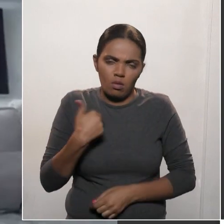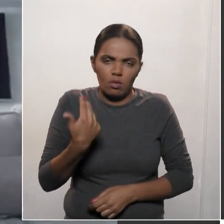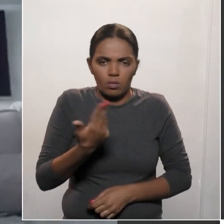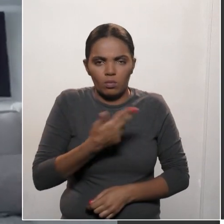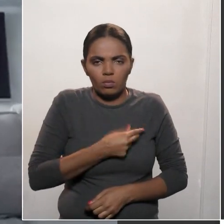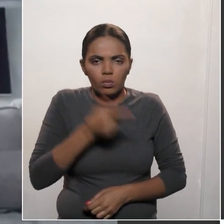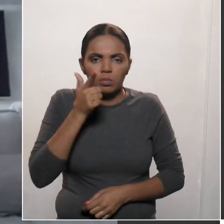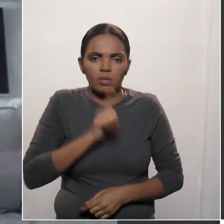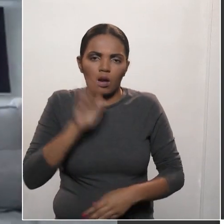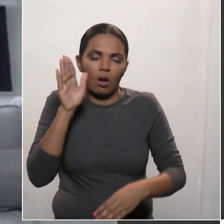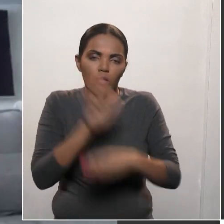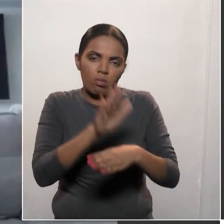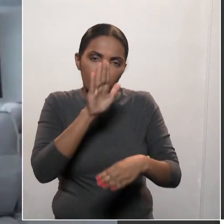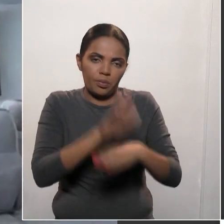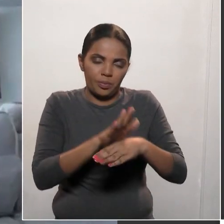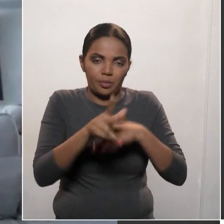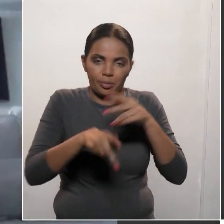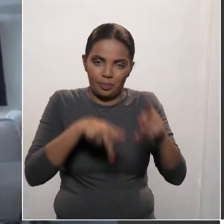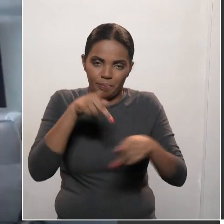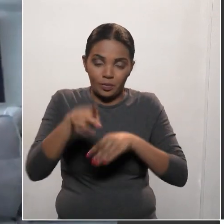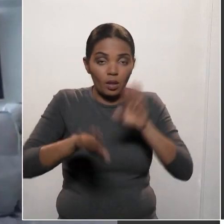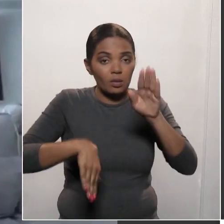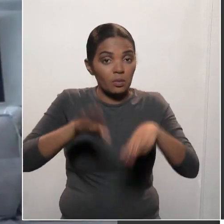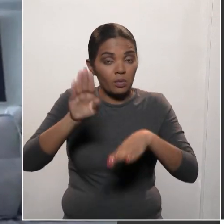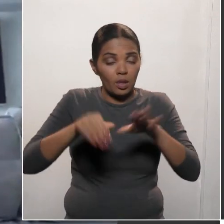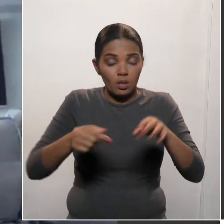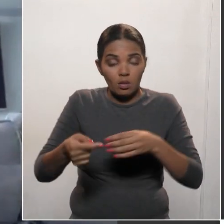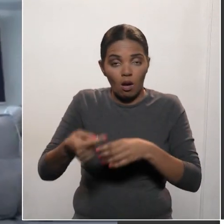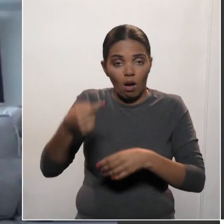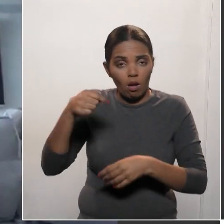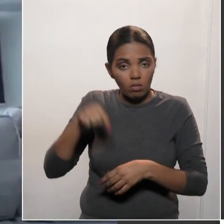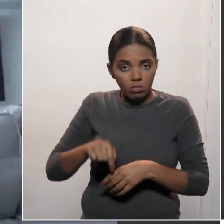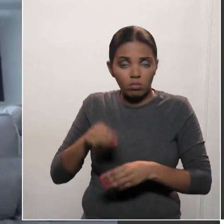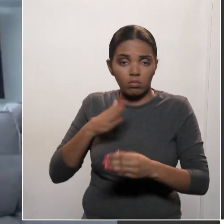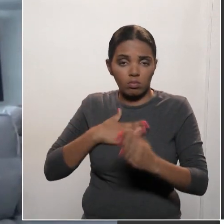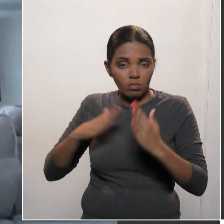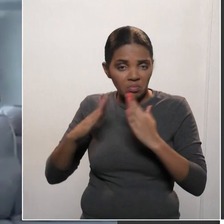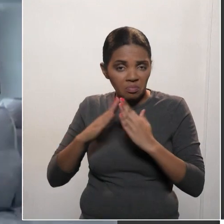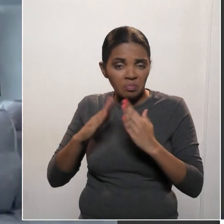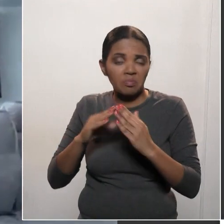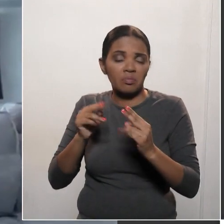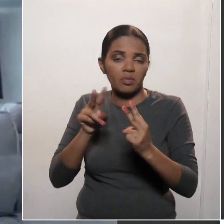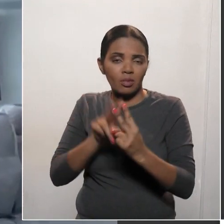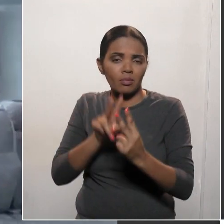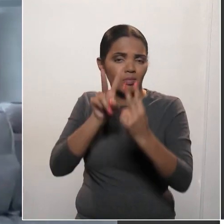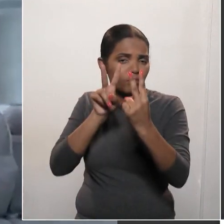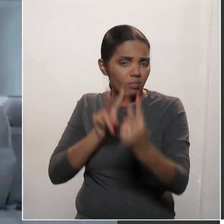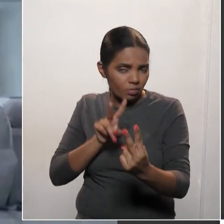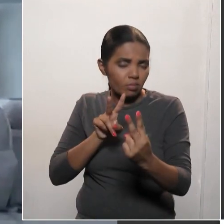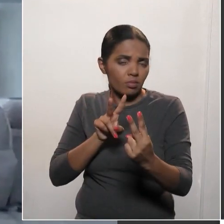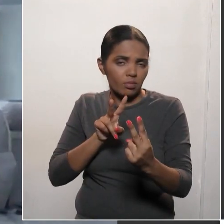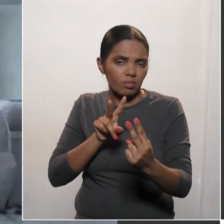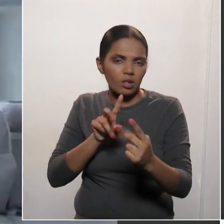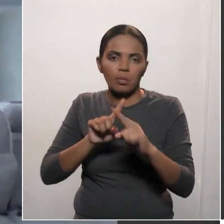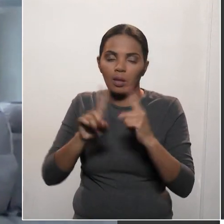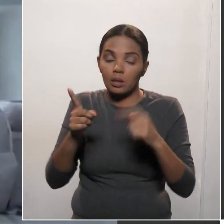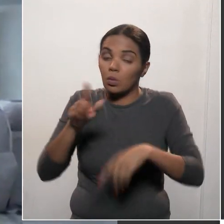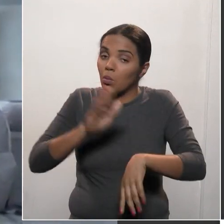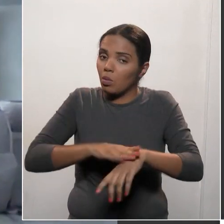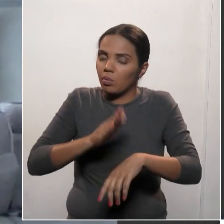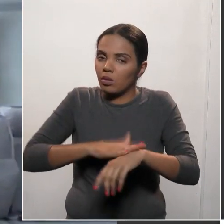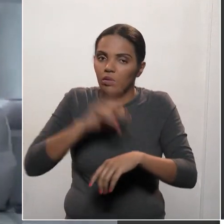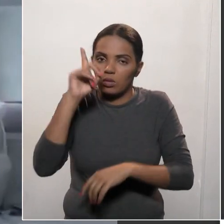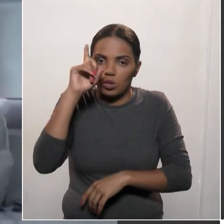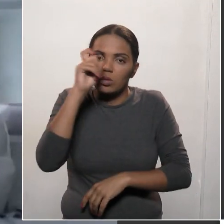de uma forma, às vezes, aqui do outro lado, online, de um momento difícil desse